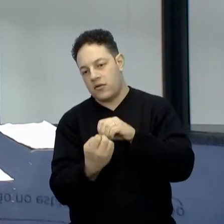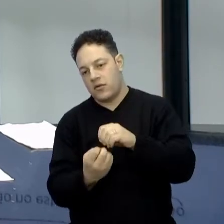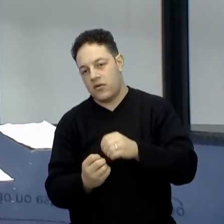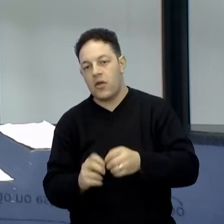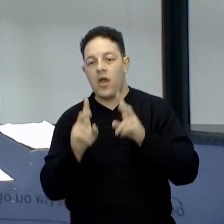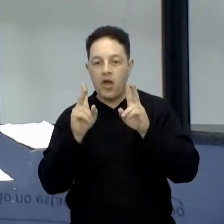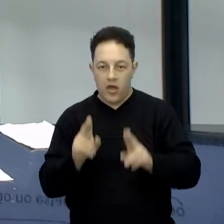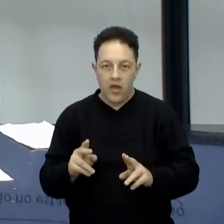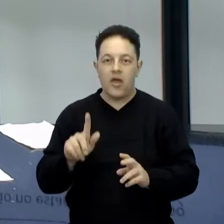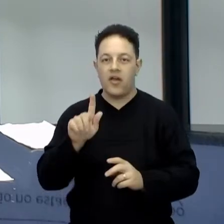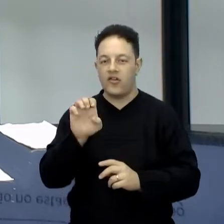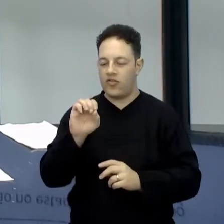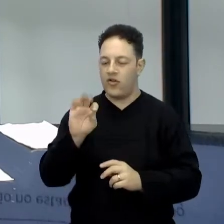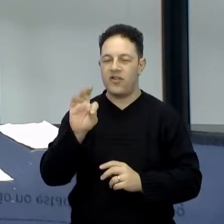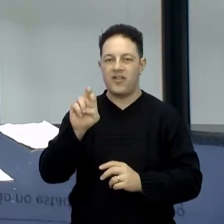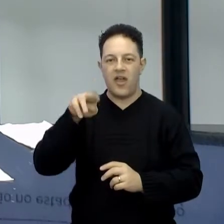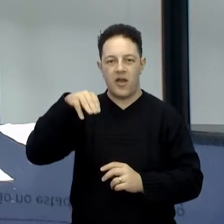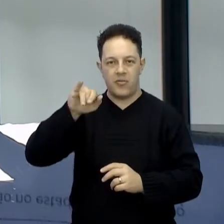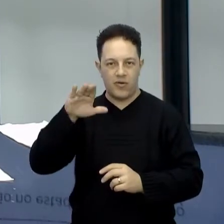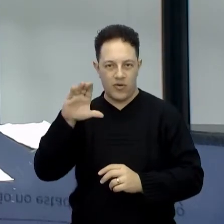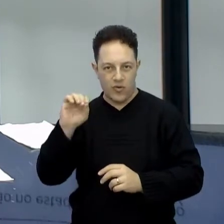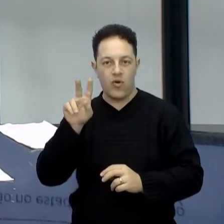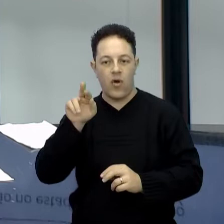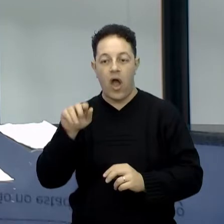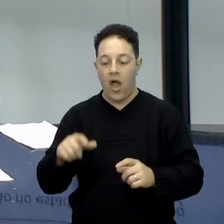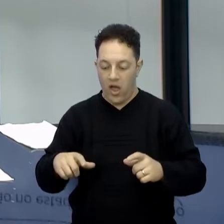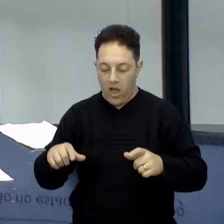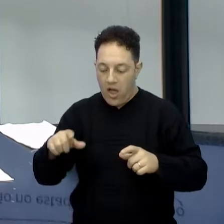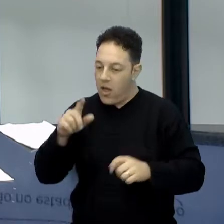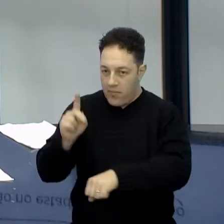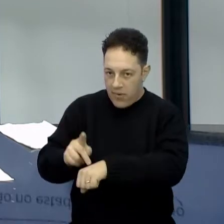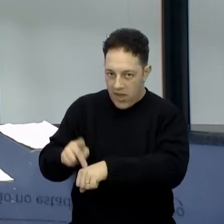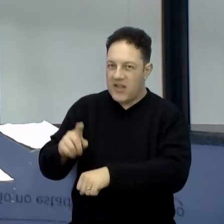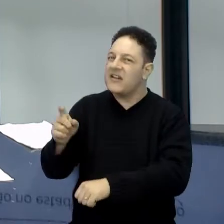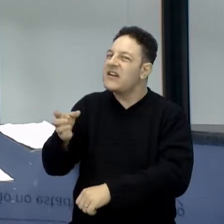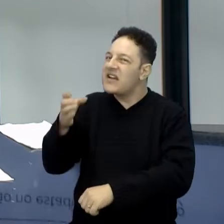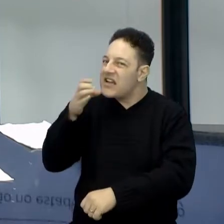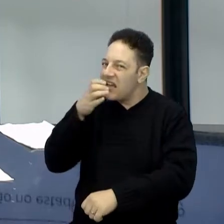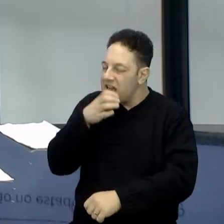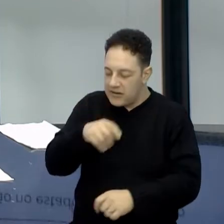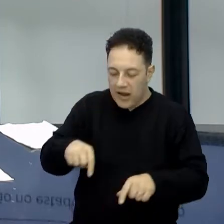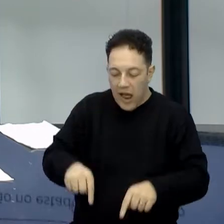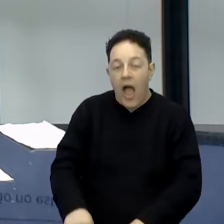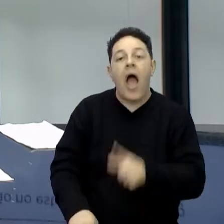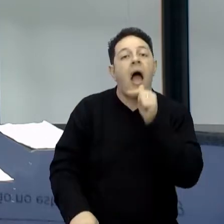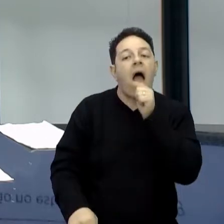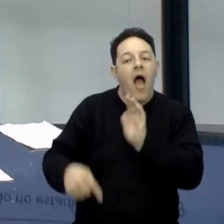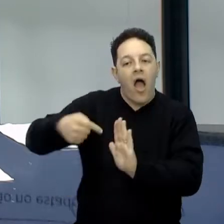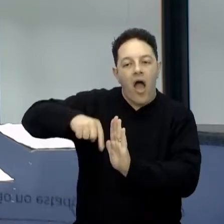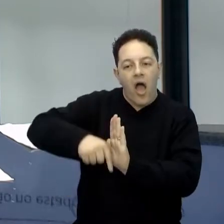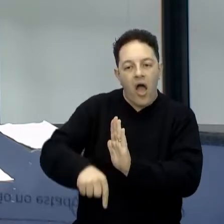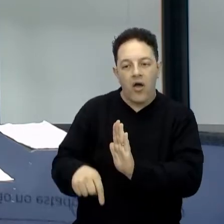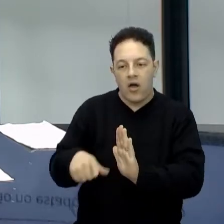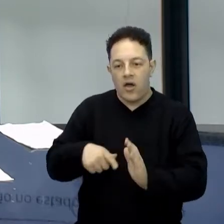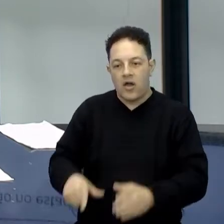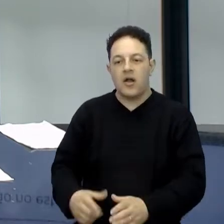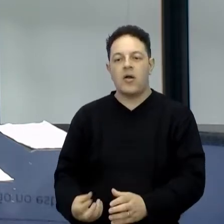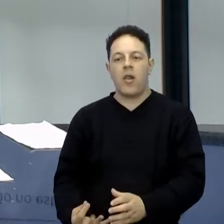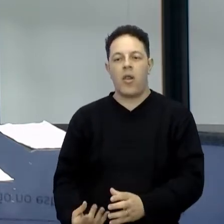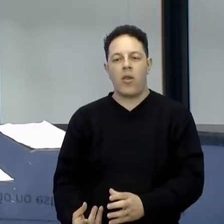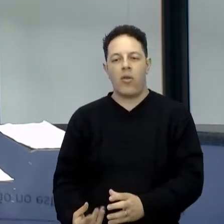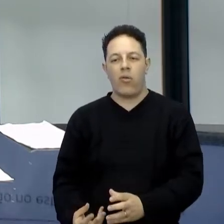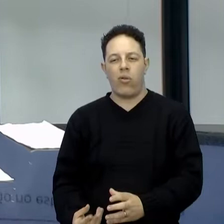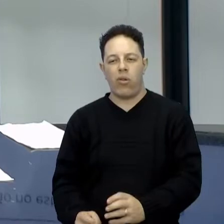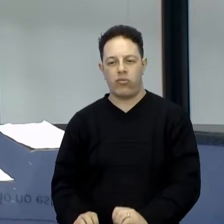embaixo chega um pouco mais fria, ela ferve, vira vapor e começa a subir. E quando ela sobe, ela